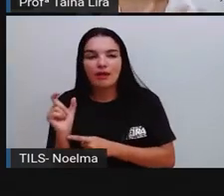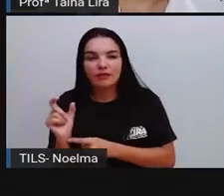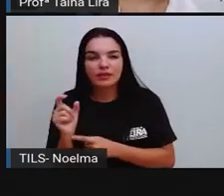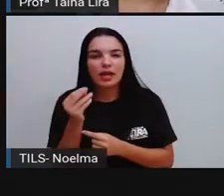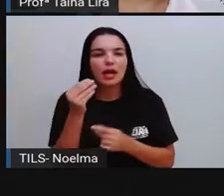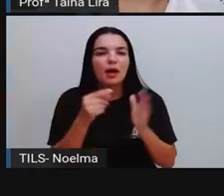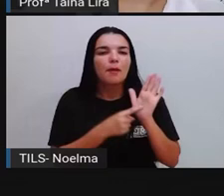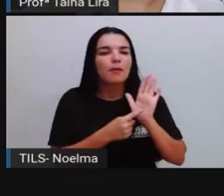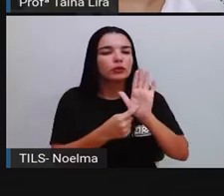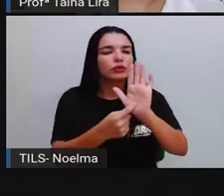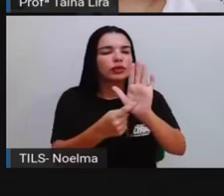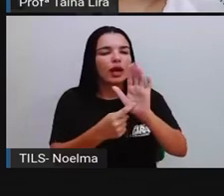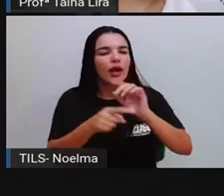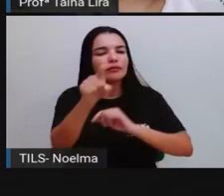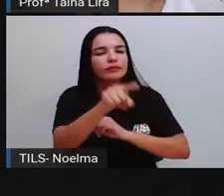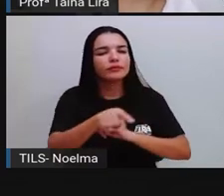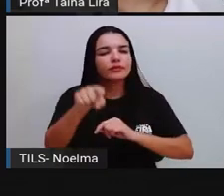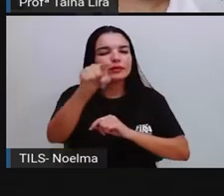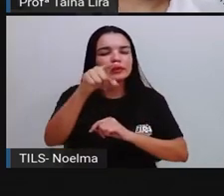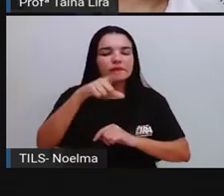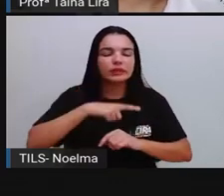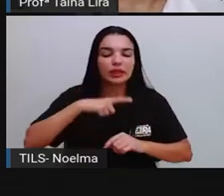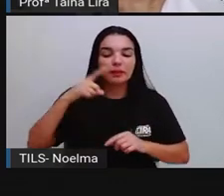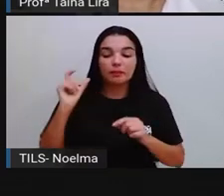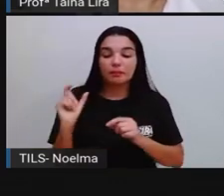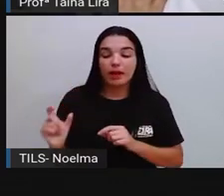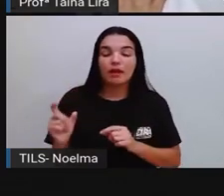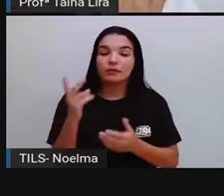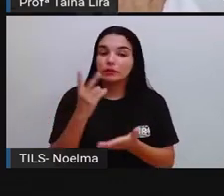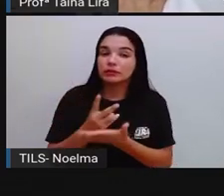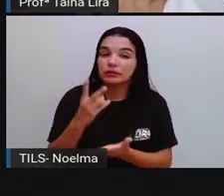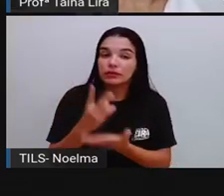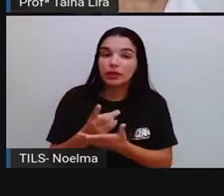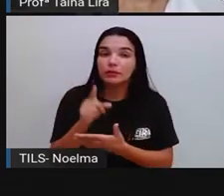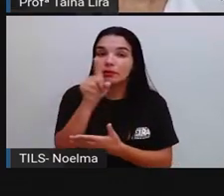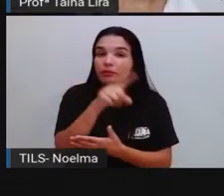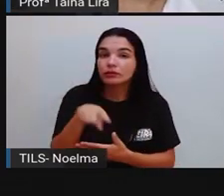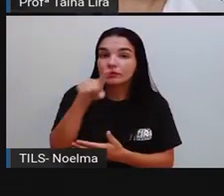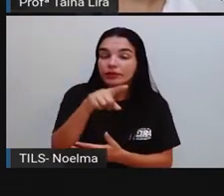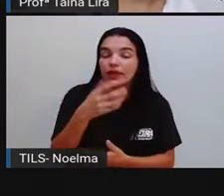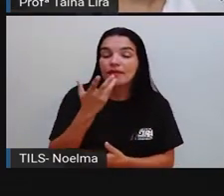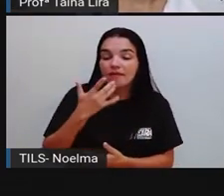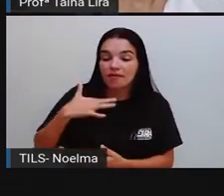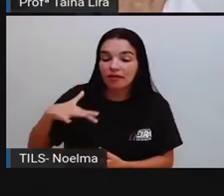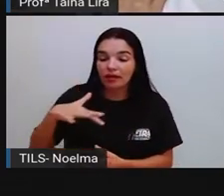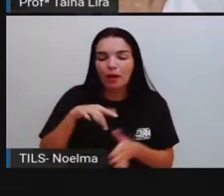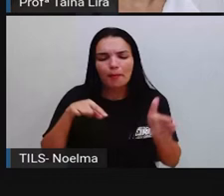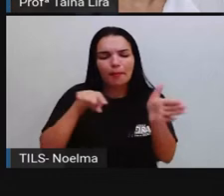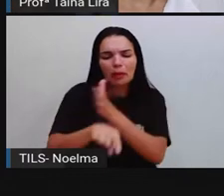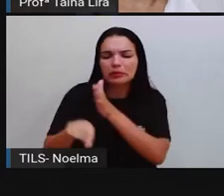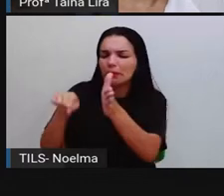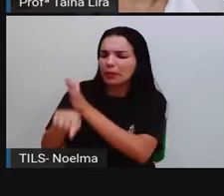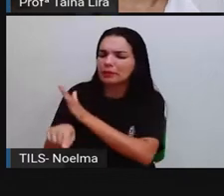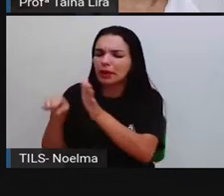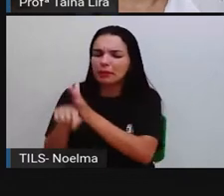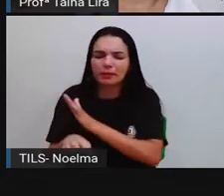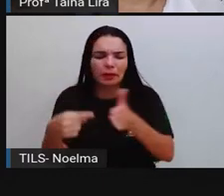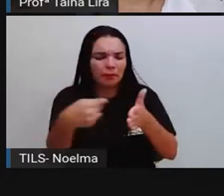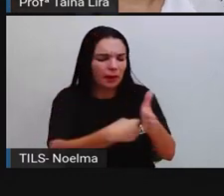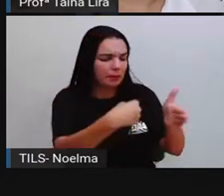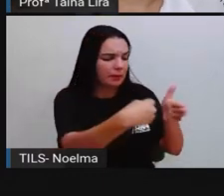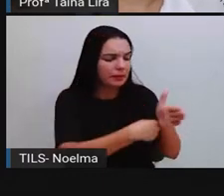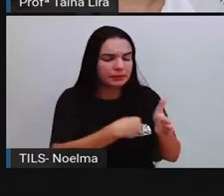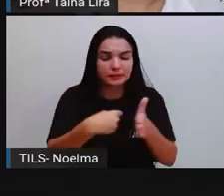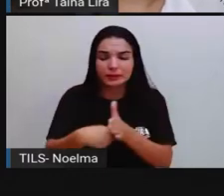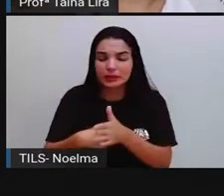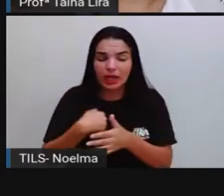mostrar a vocês, Que são palavrinhas que geralmente, As crianças perguntam, Ou Pró, Quero escrever aqui uma